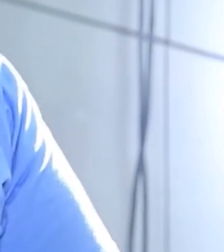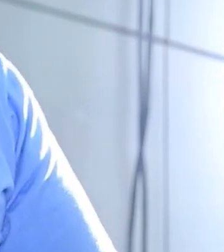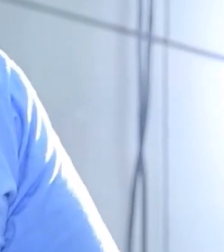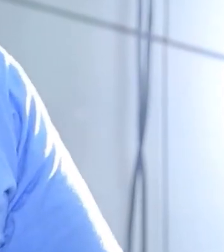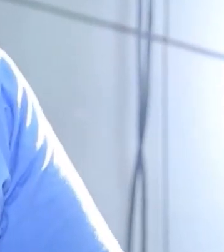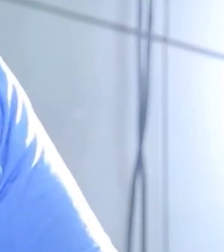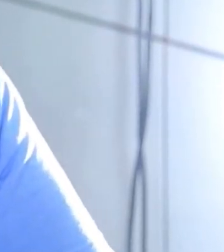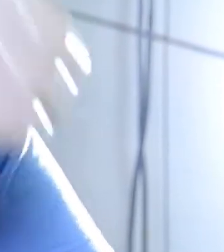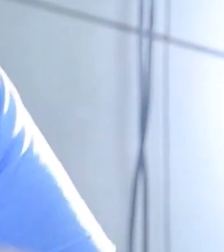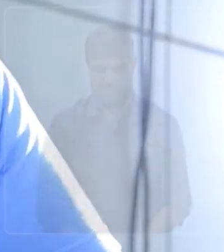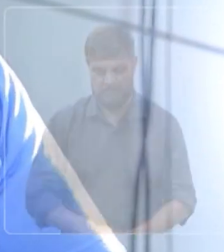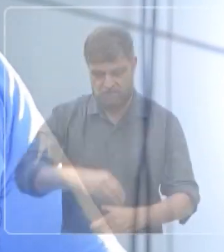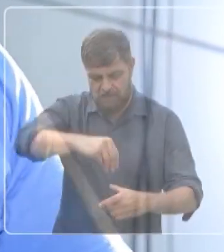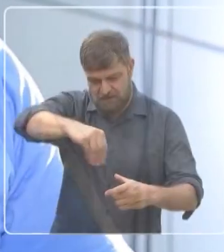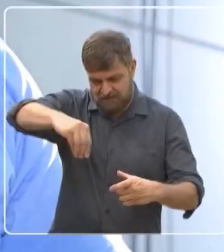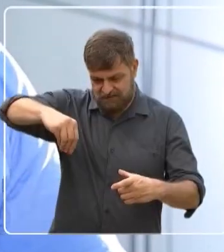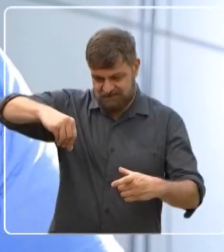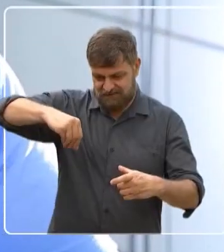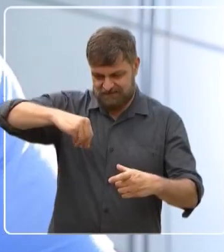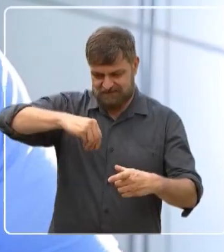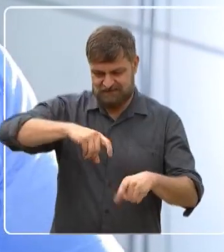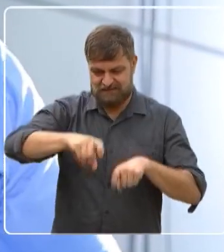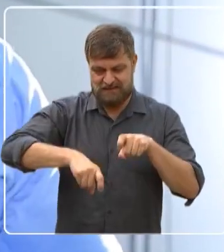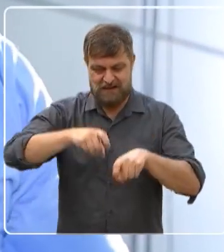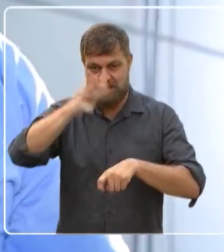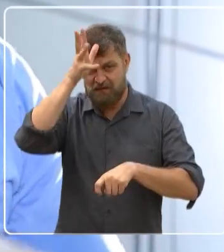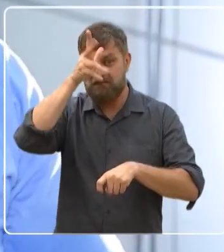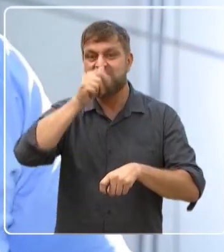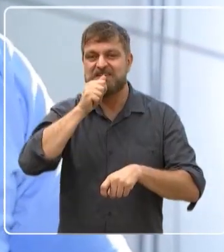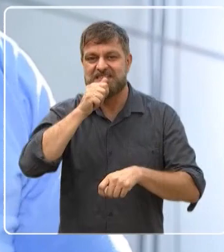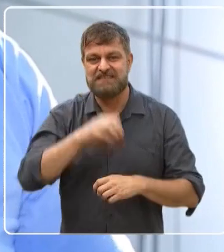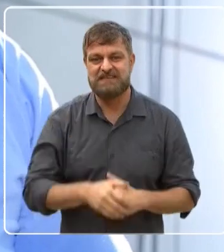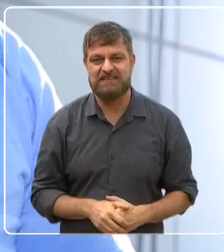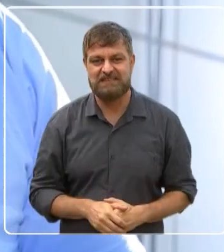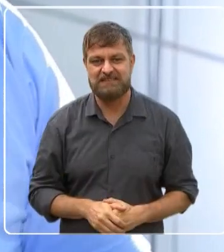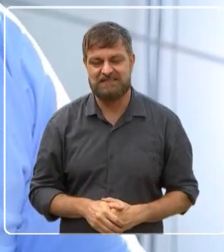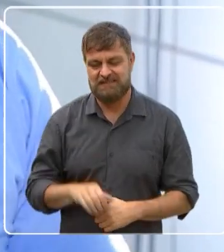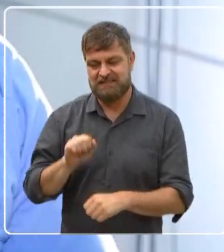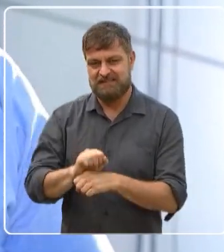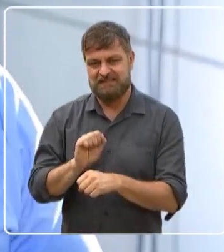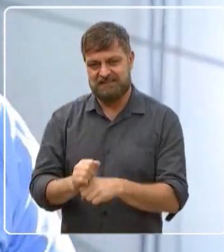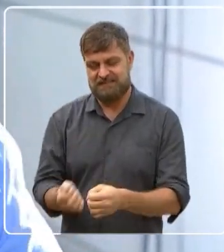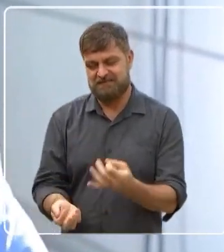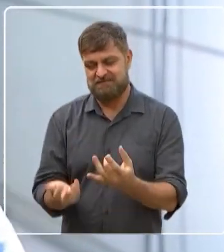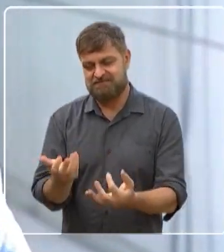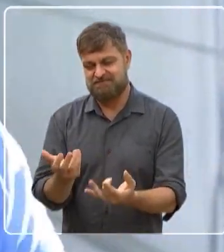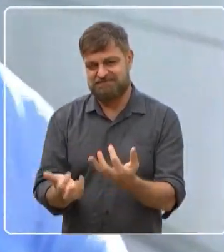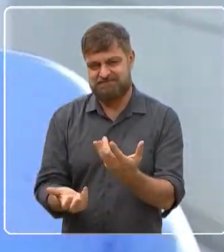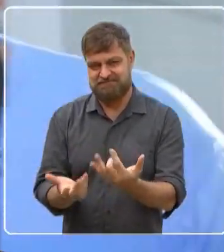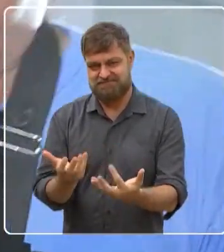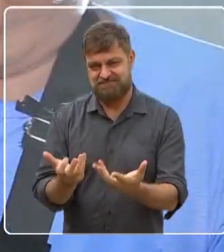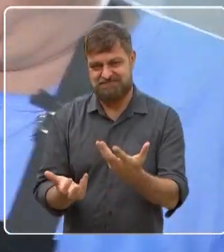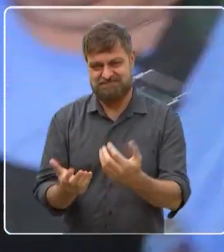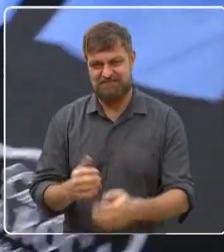Vou colocar o tempero agora, vou pôr o pé de frango e ele vai cozinhar. Então vamos lá? Então vamos lá.